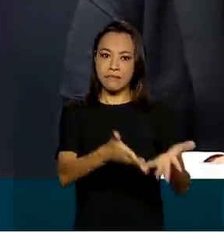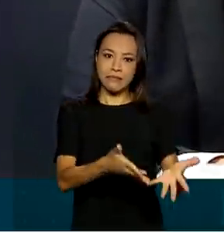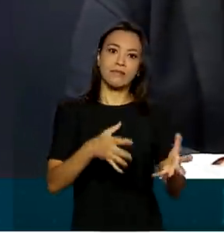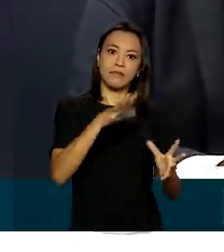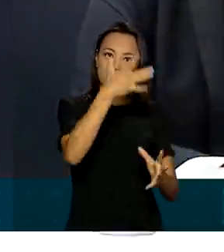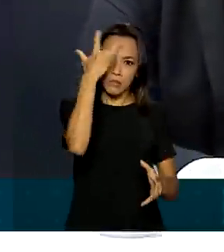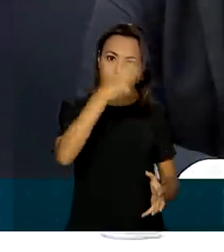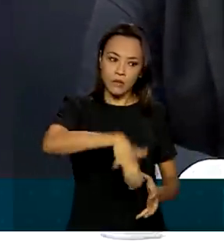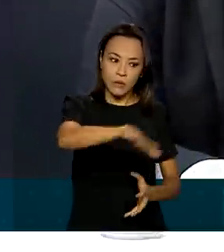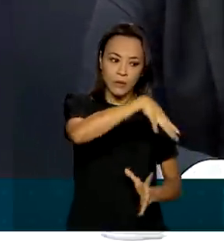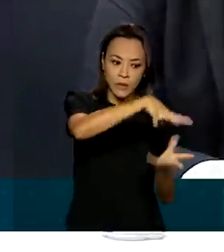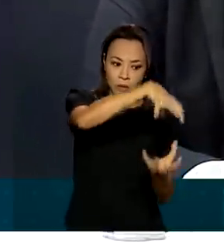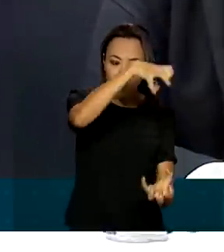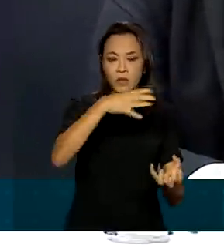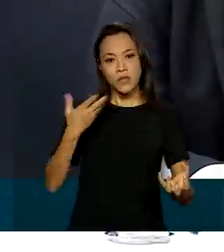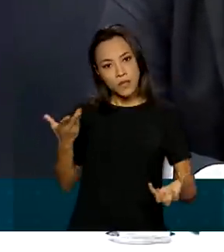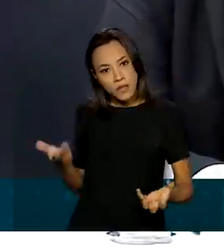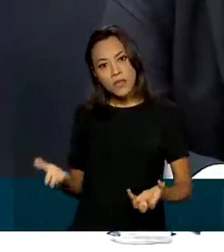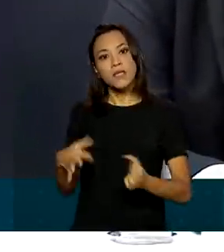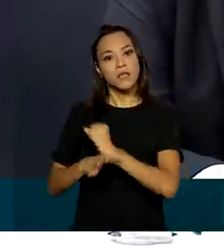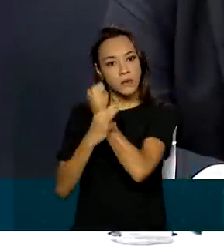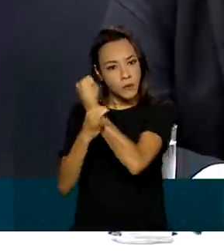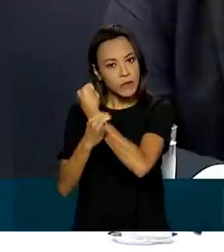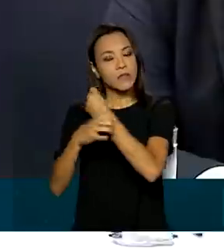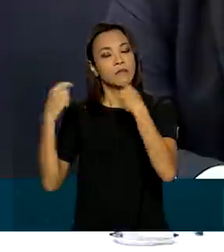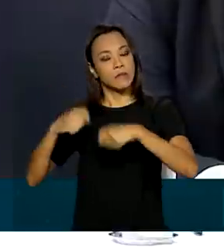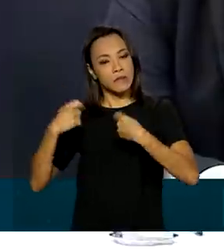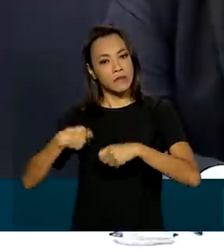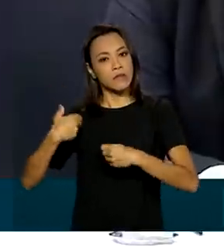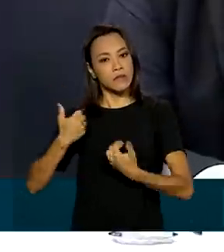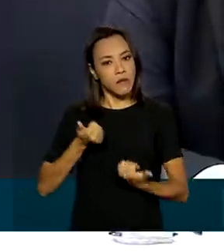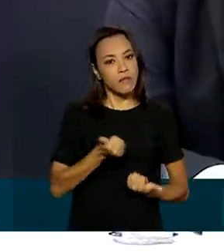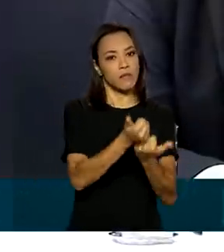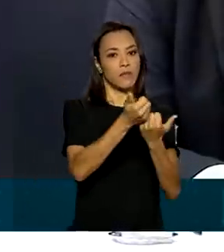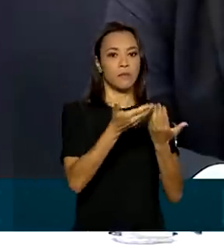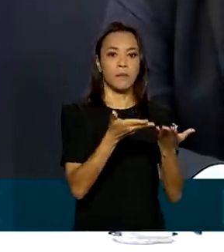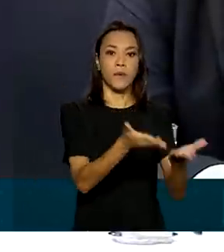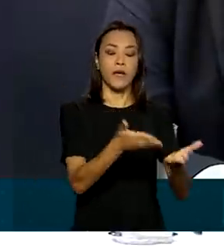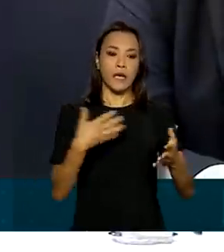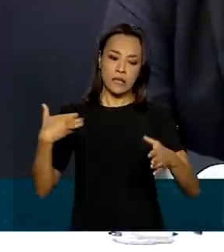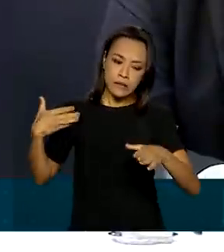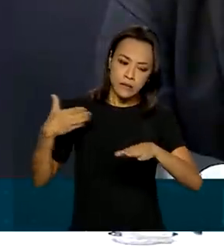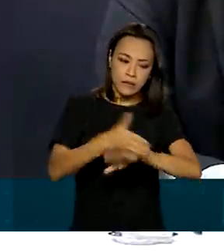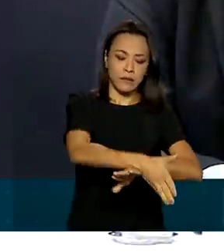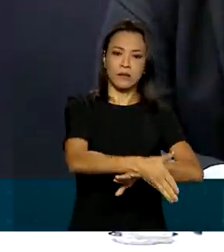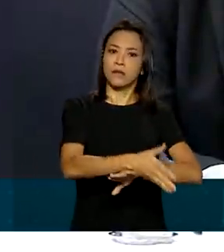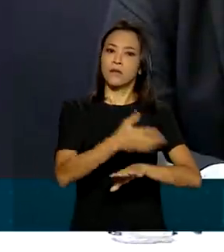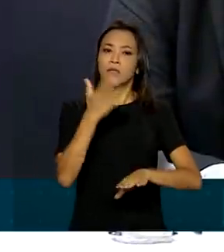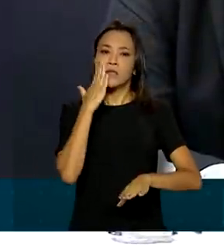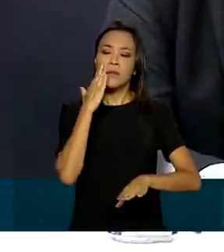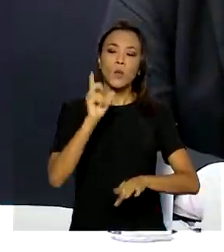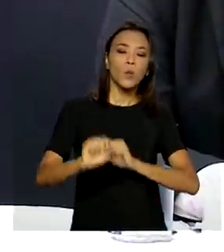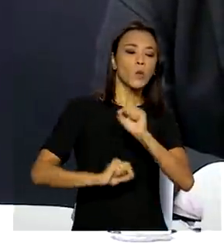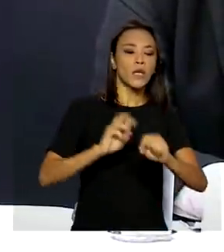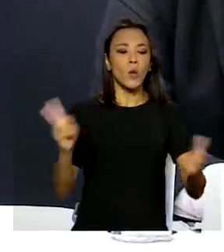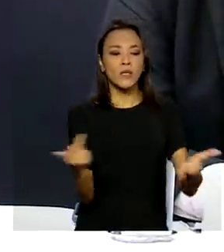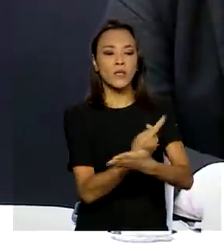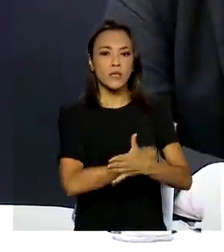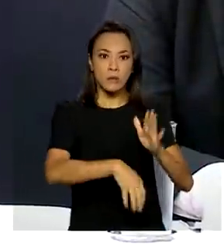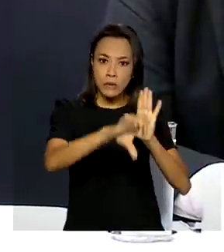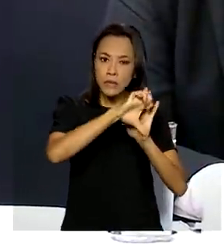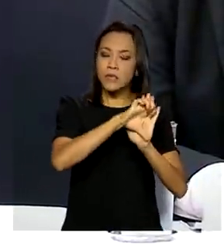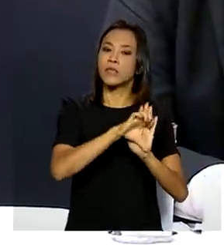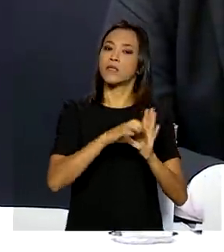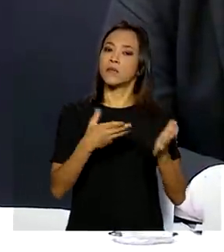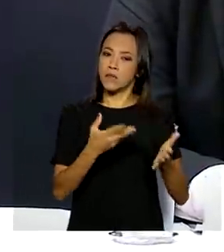Justiça e a Segurança Pública tem que fazer a sua parte intervindo quando necessário, apurando esses crimes e